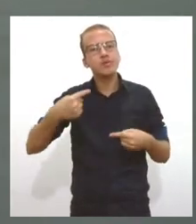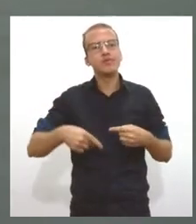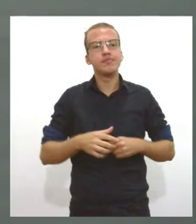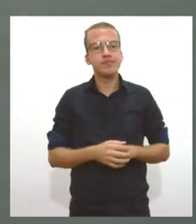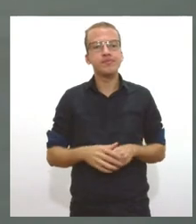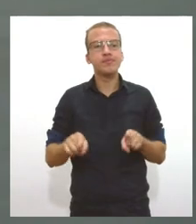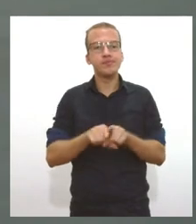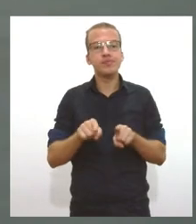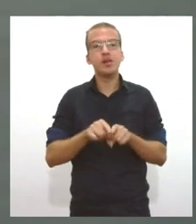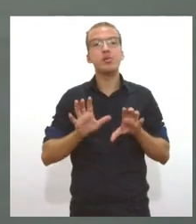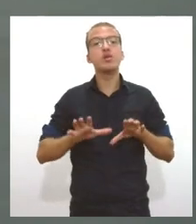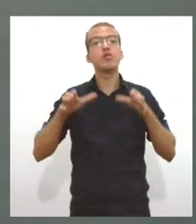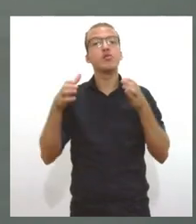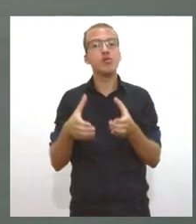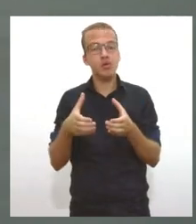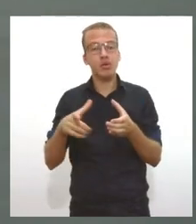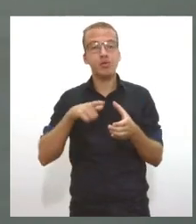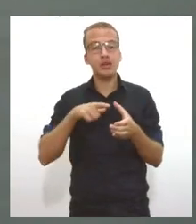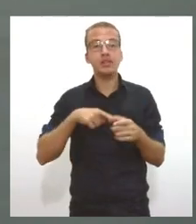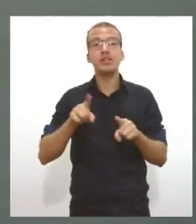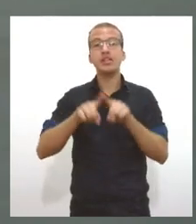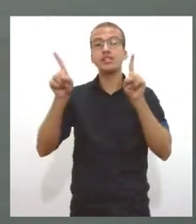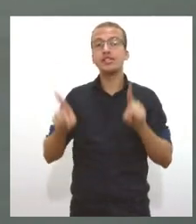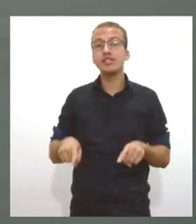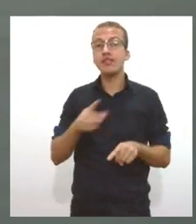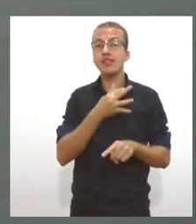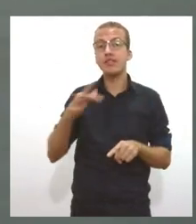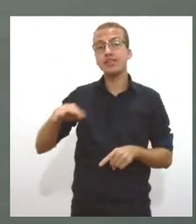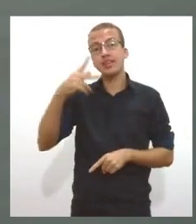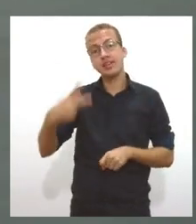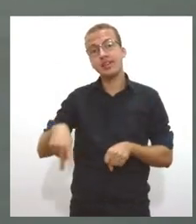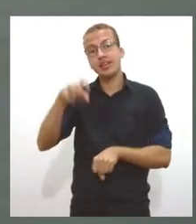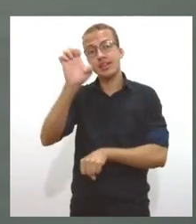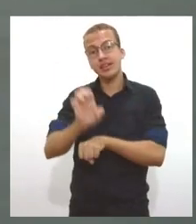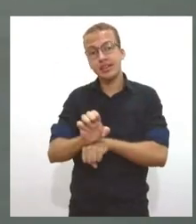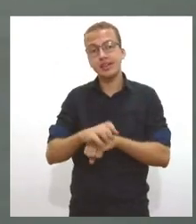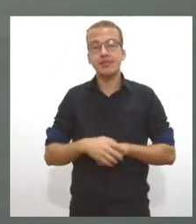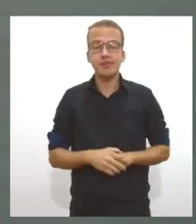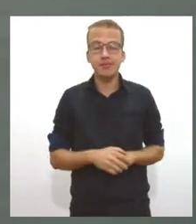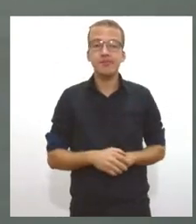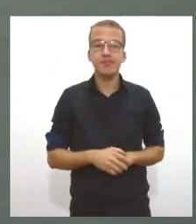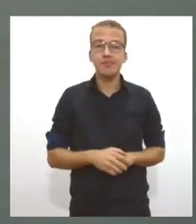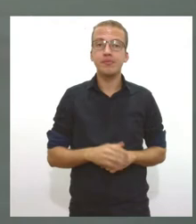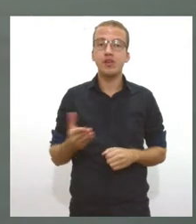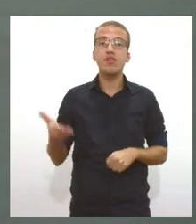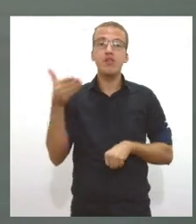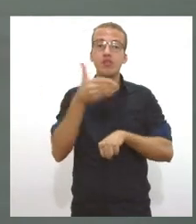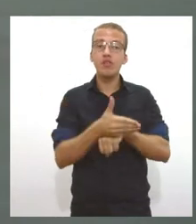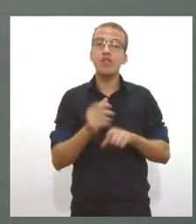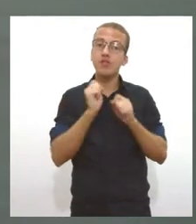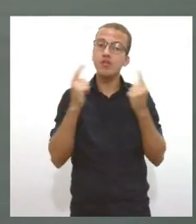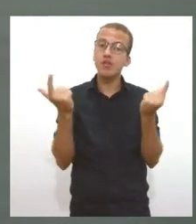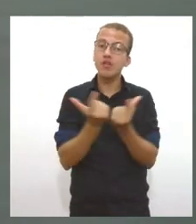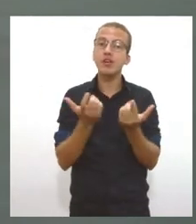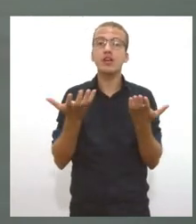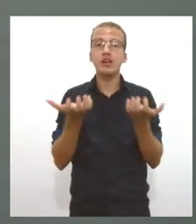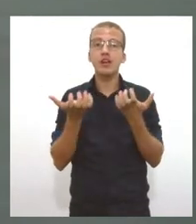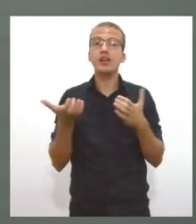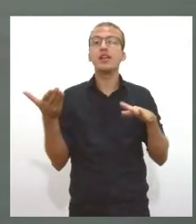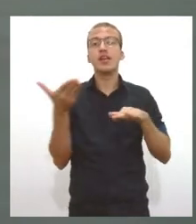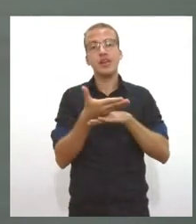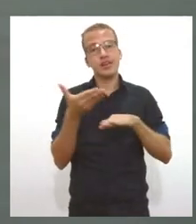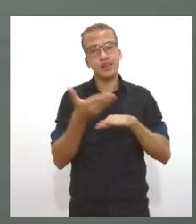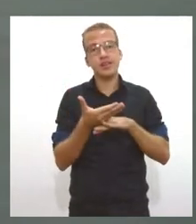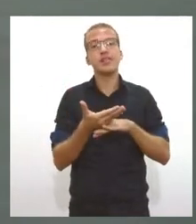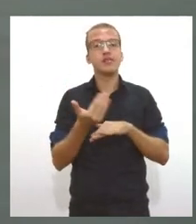formada por servidores federais do Estado. Eles pedem apoio da Casa Legislativa para terem acesso ao serviço do IP